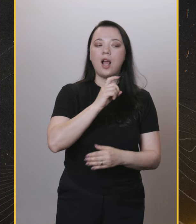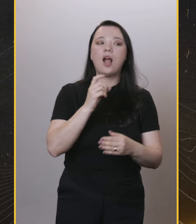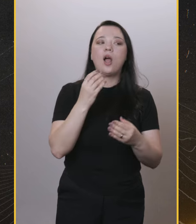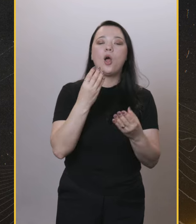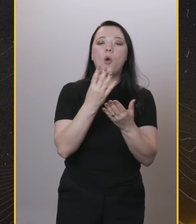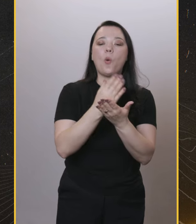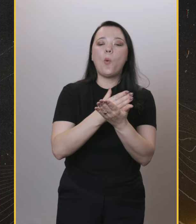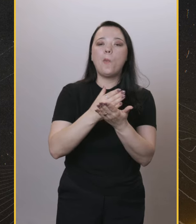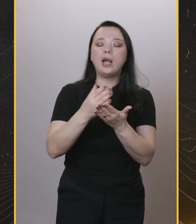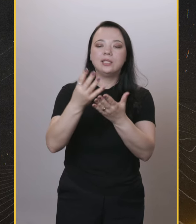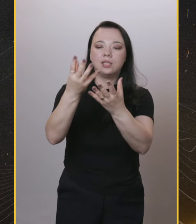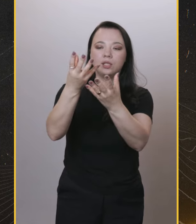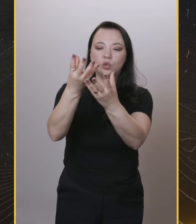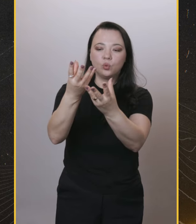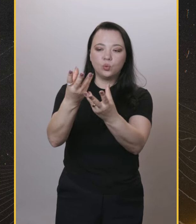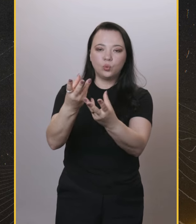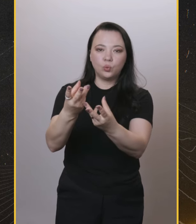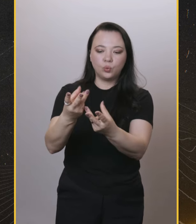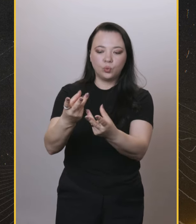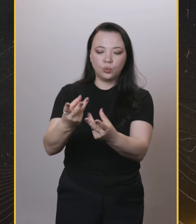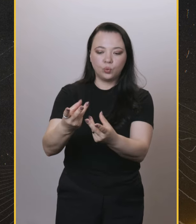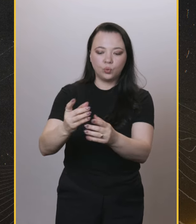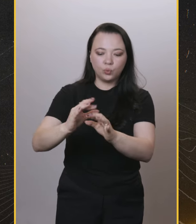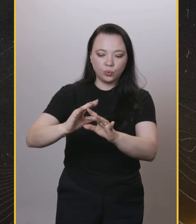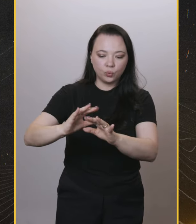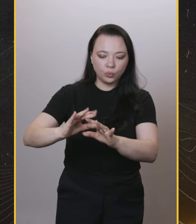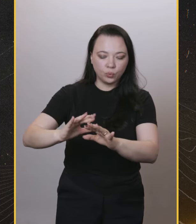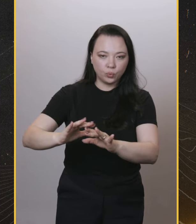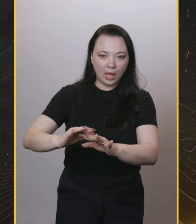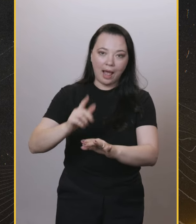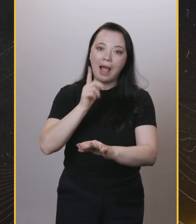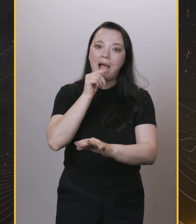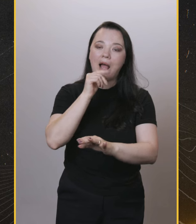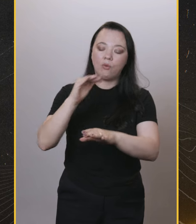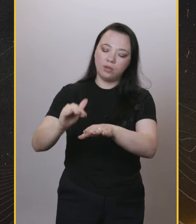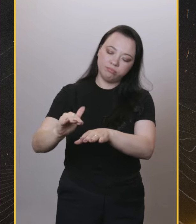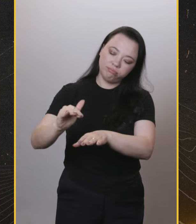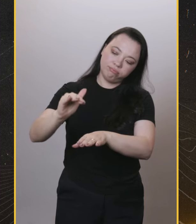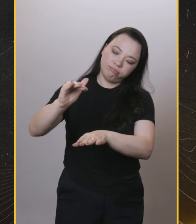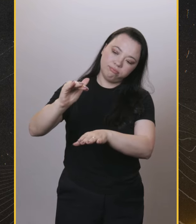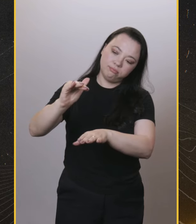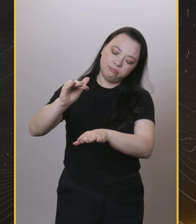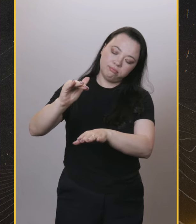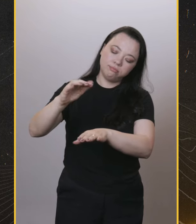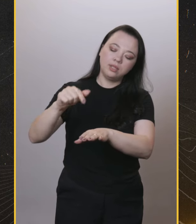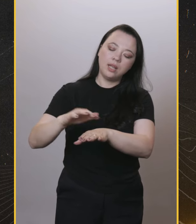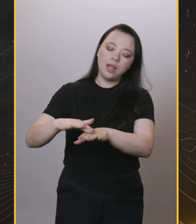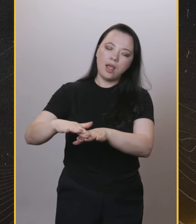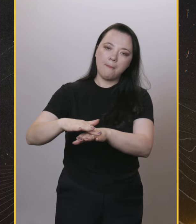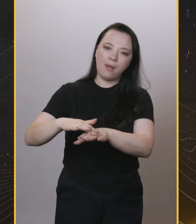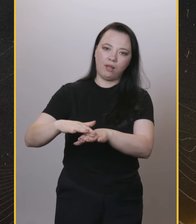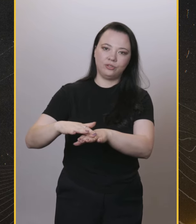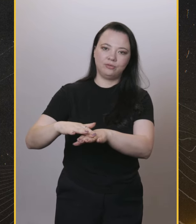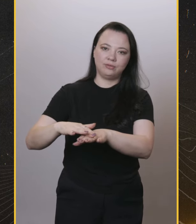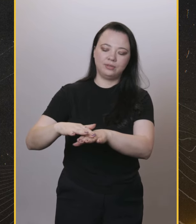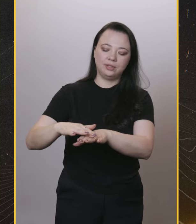pessoas vão observando, o tempo vai passando, a mentira vai decantando e a gente vai separar o que é limpo